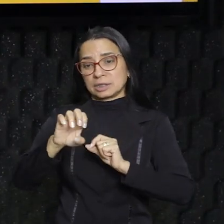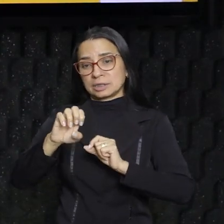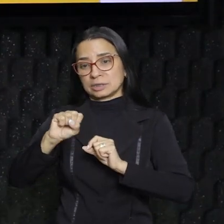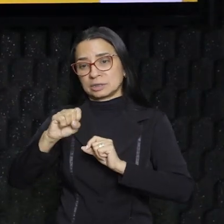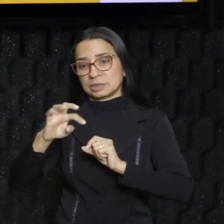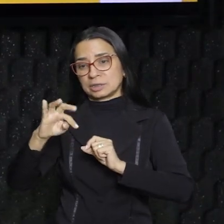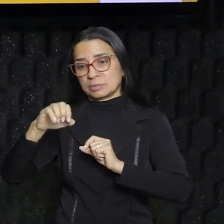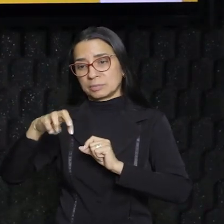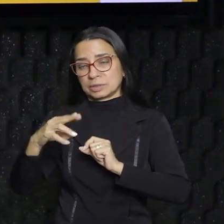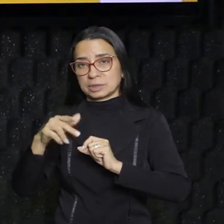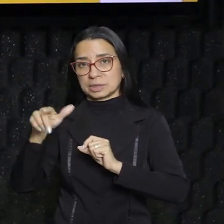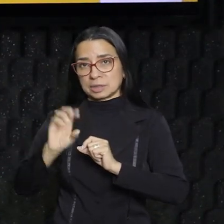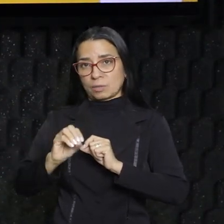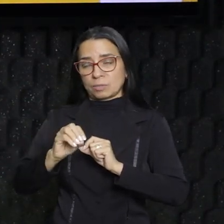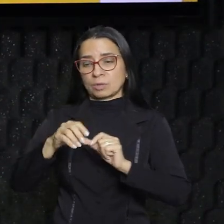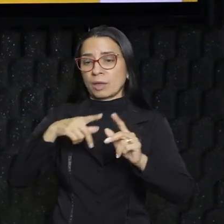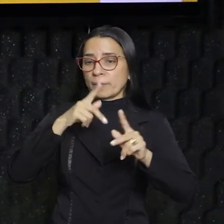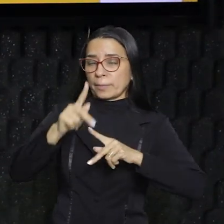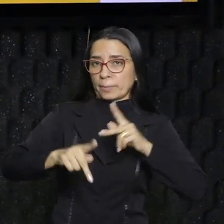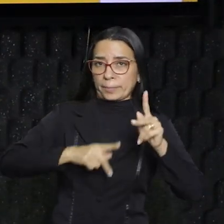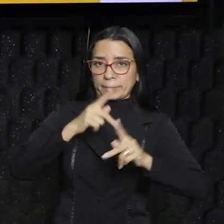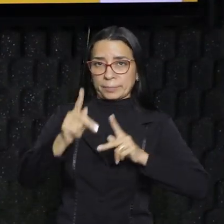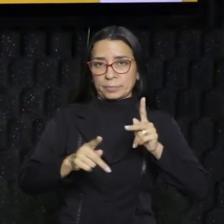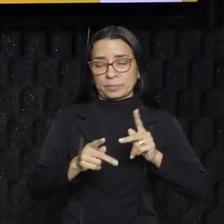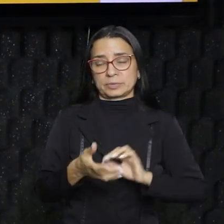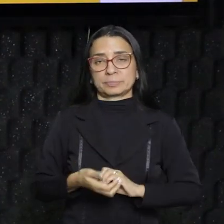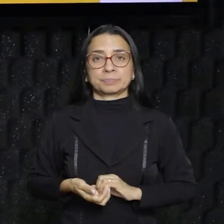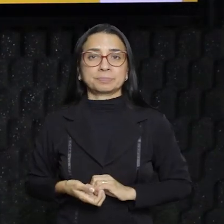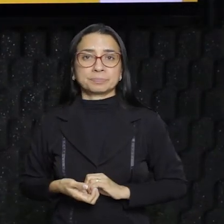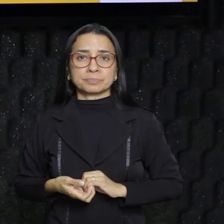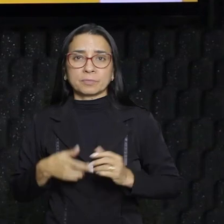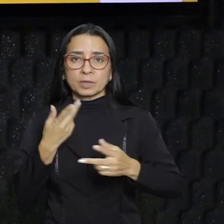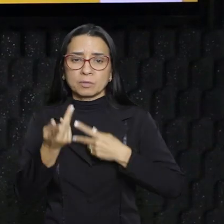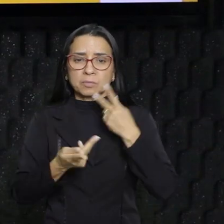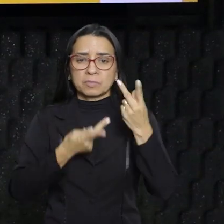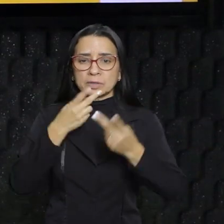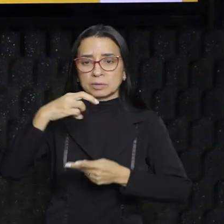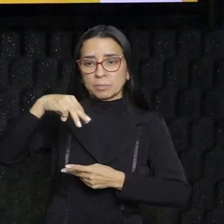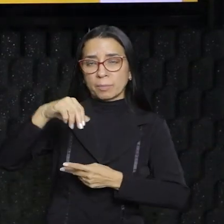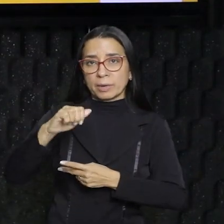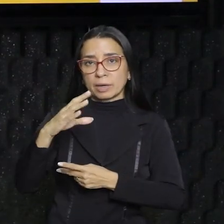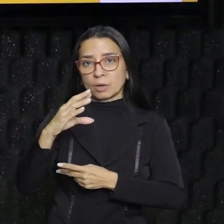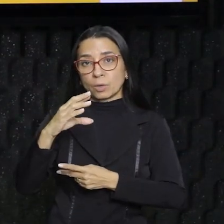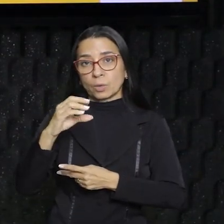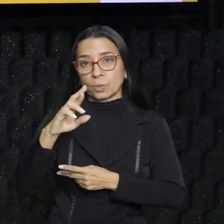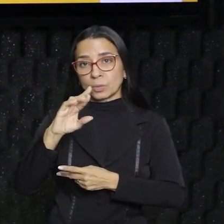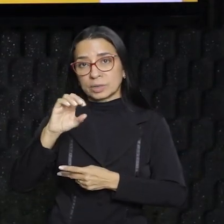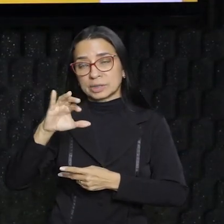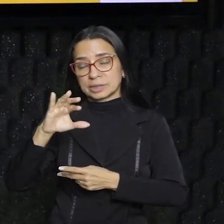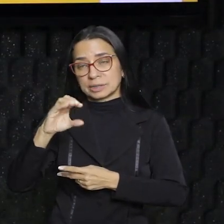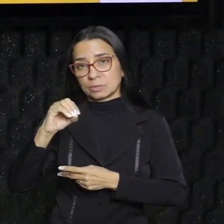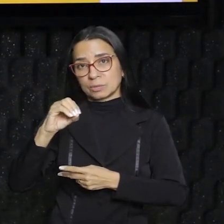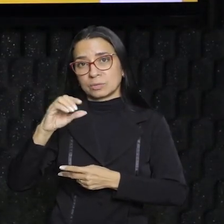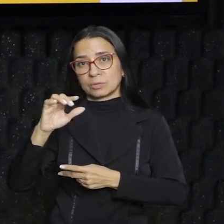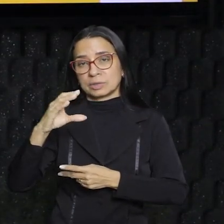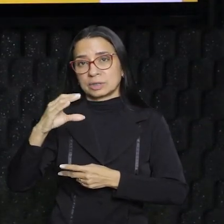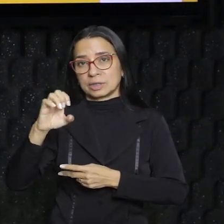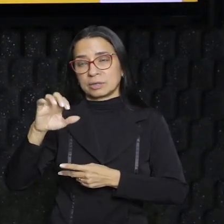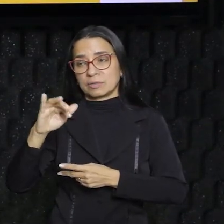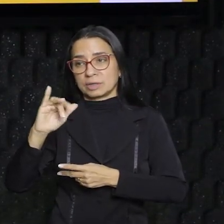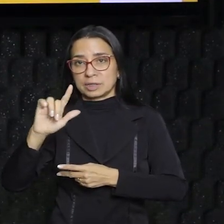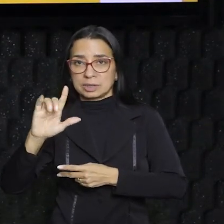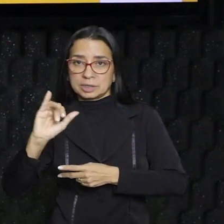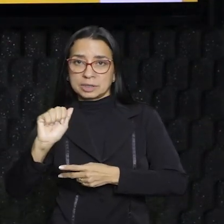dentre outras problemáticas. Quando falamos sobre macrocefalia urbana, nós estamos falando de um processo